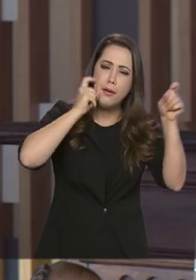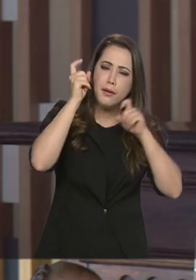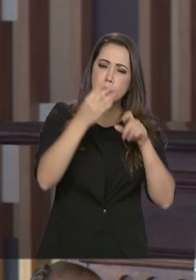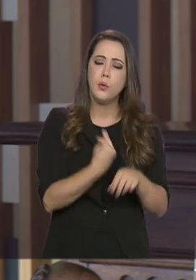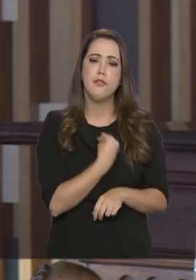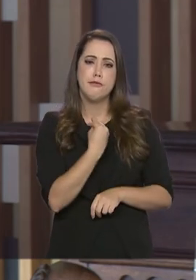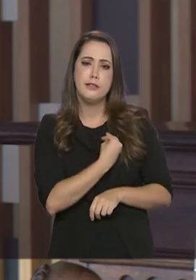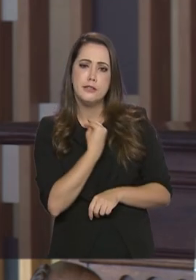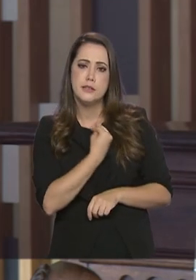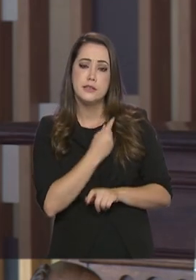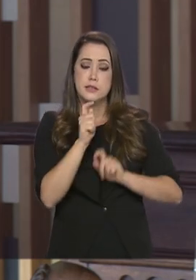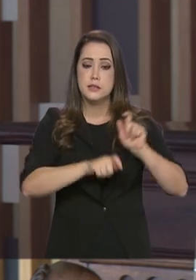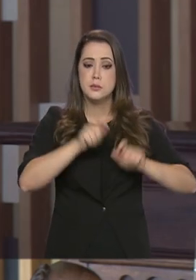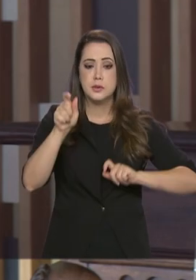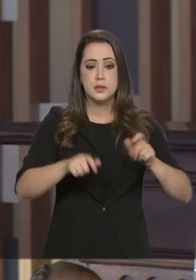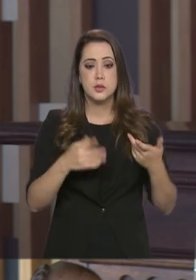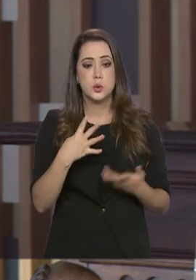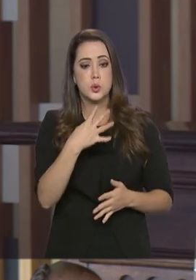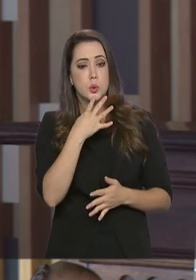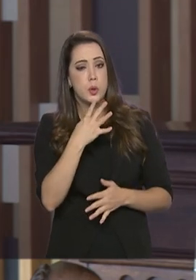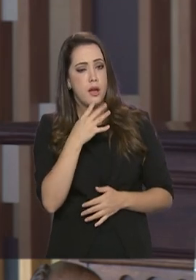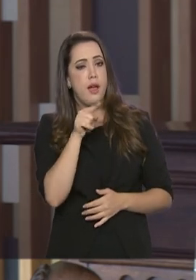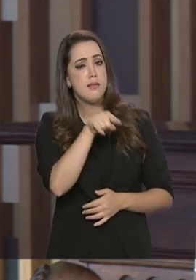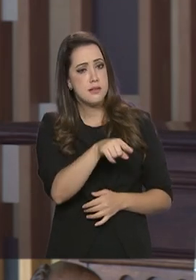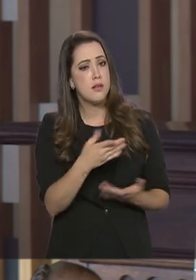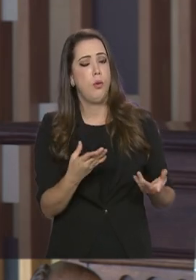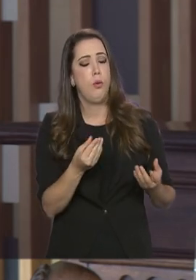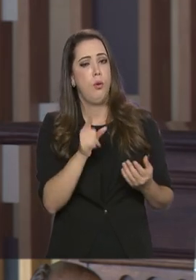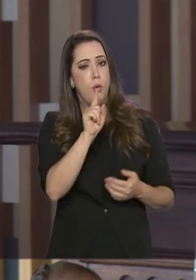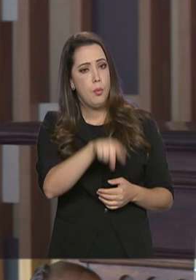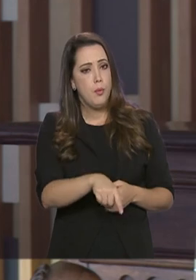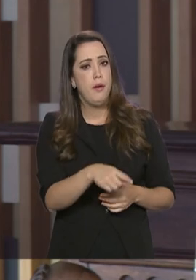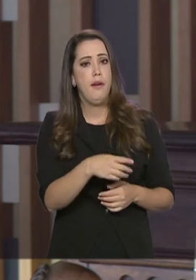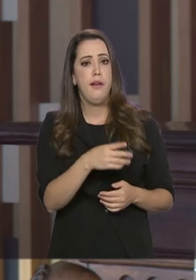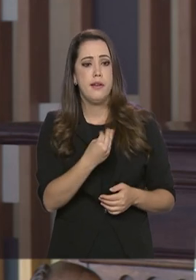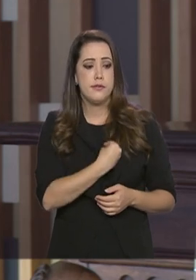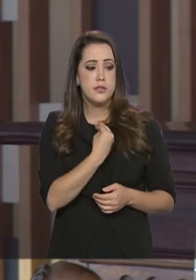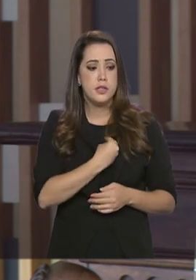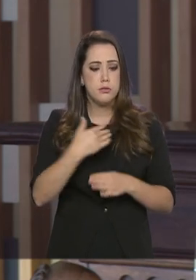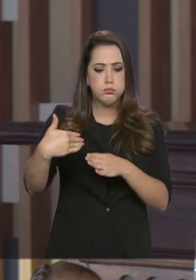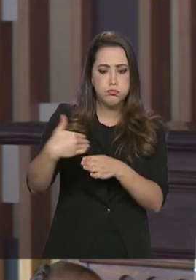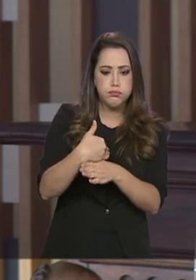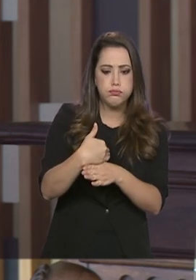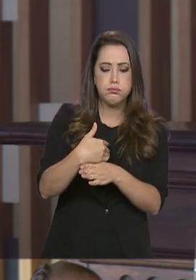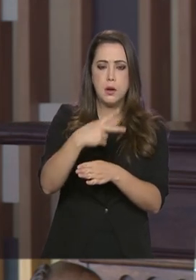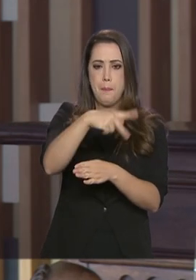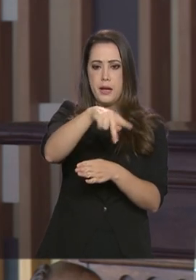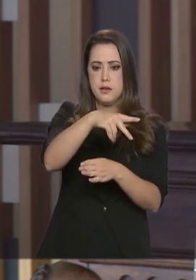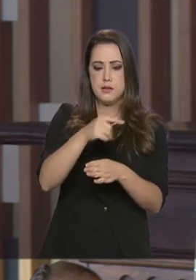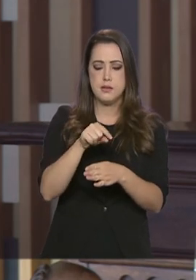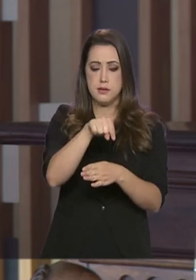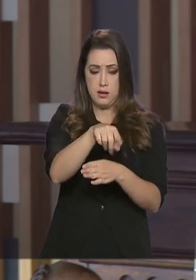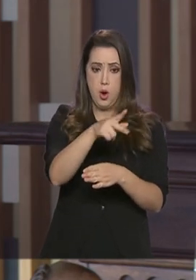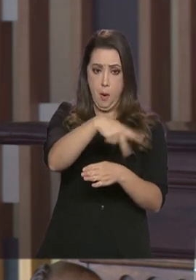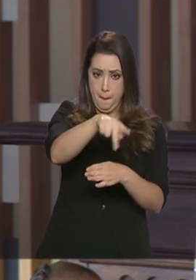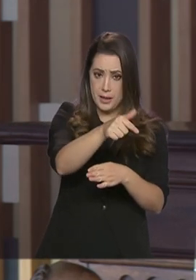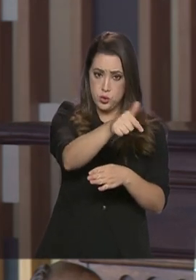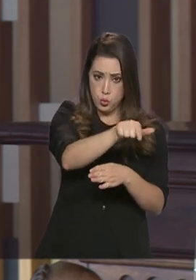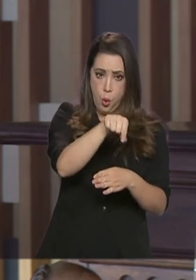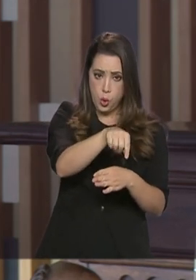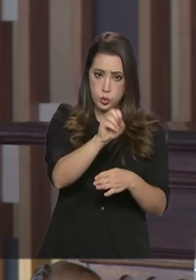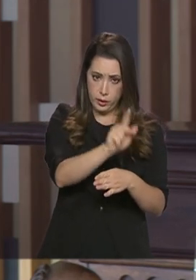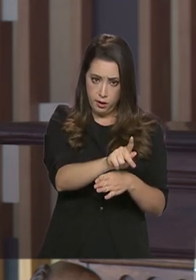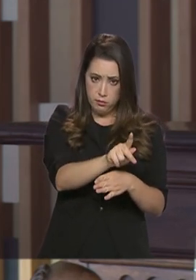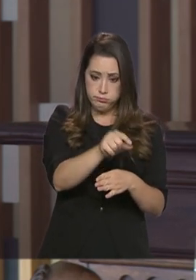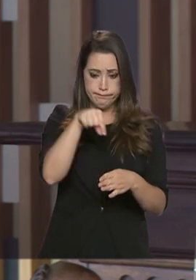real das pessoas, ele conhece essa realidade de fronteira. Então, sempre nos pede que a gente, olha, trabalhe com outro país, quando ele estiver pronto, quando o outro país estiver pronto, a